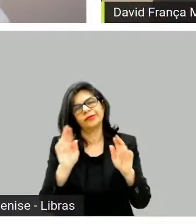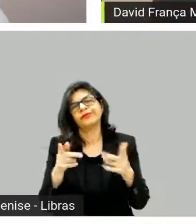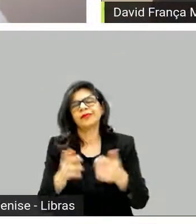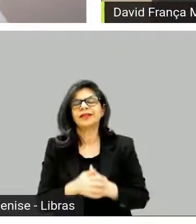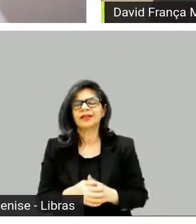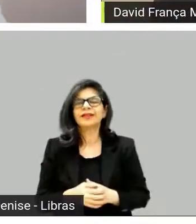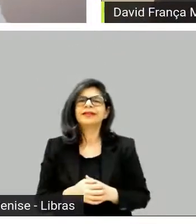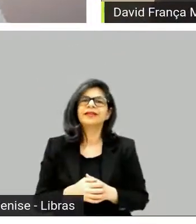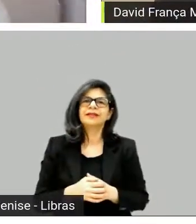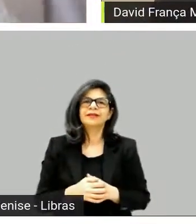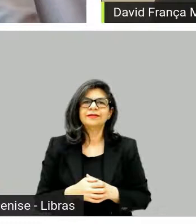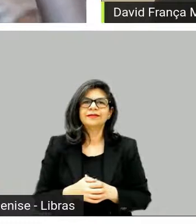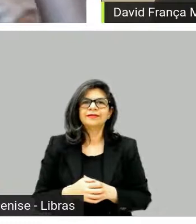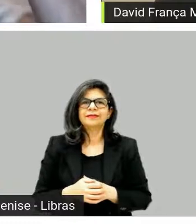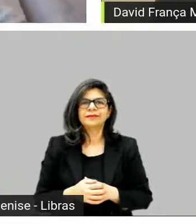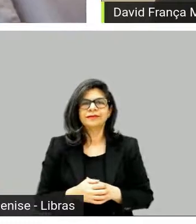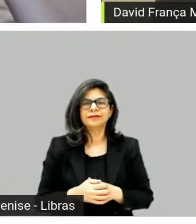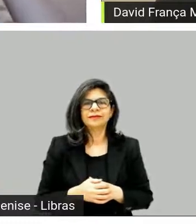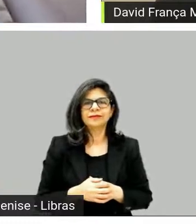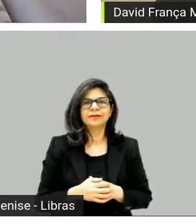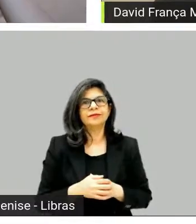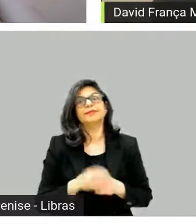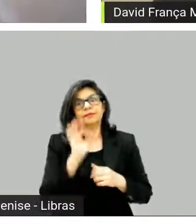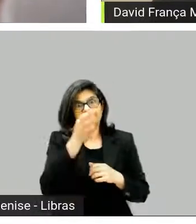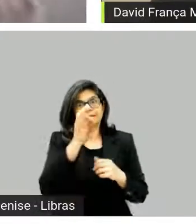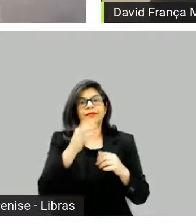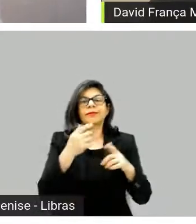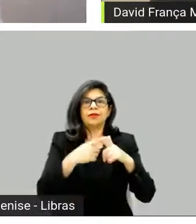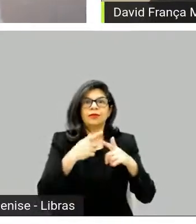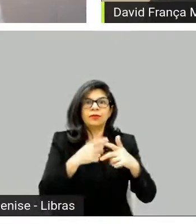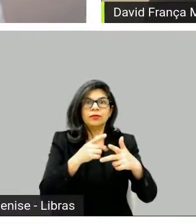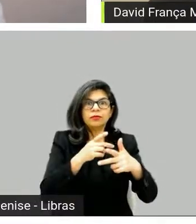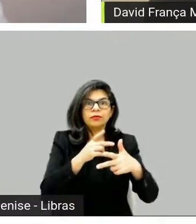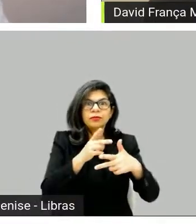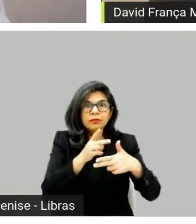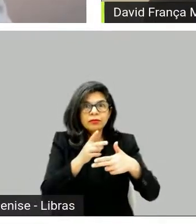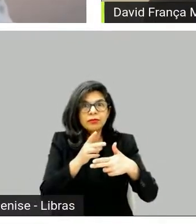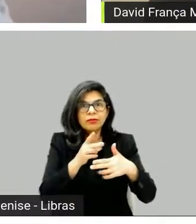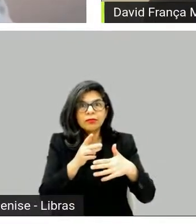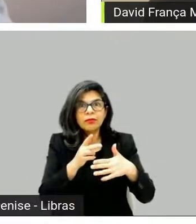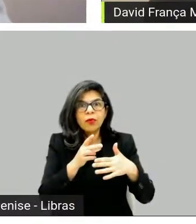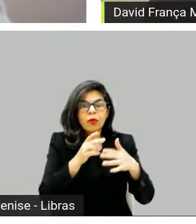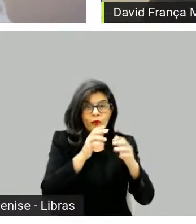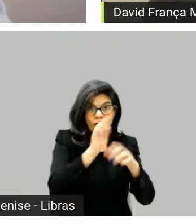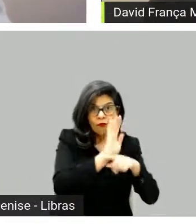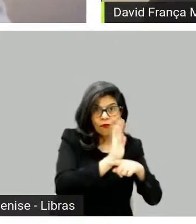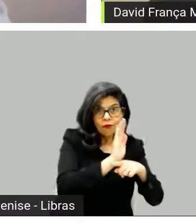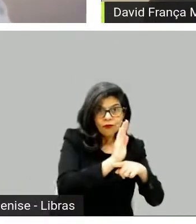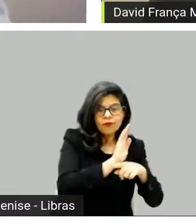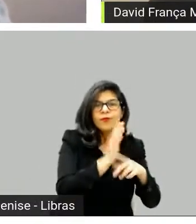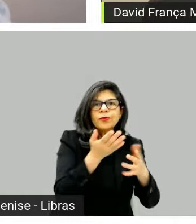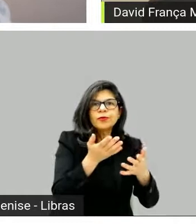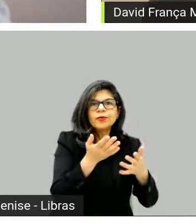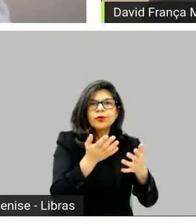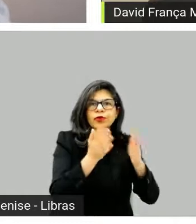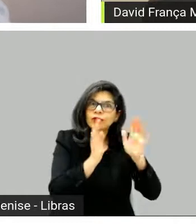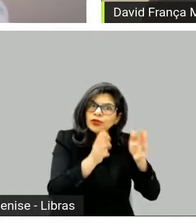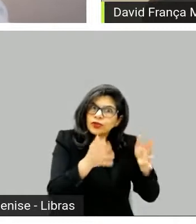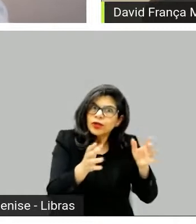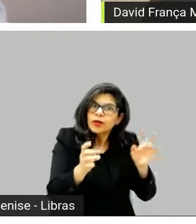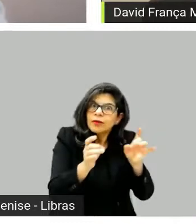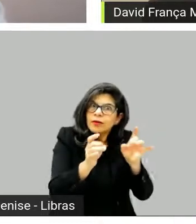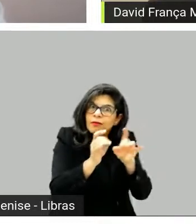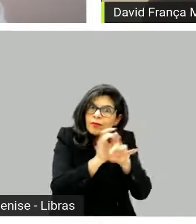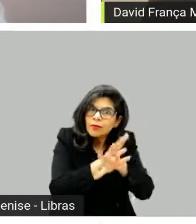Então, é, porque o longa, acho que ele foi filmado, então, vamos ver se ele vai estrear esse ano, talvez